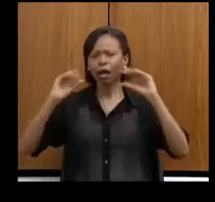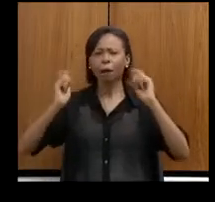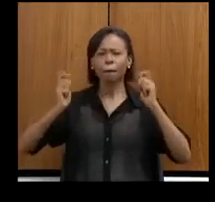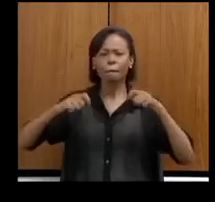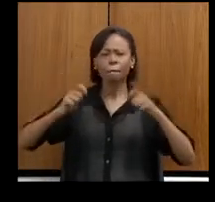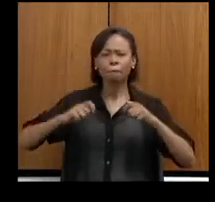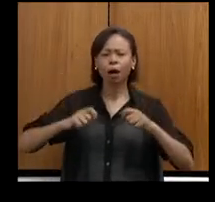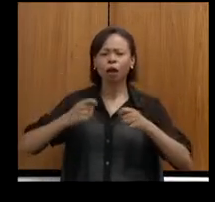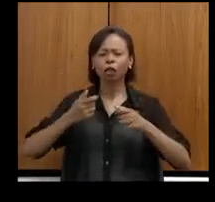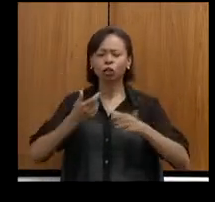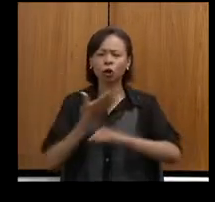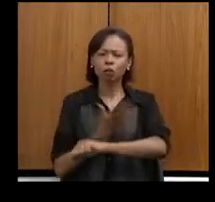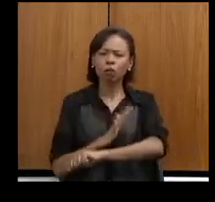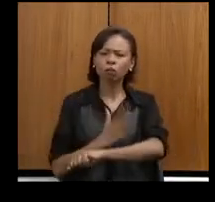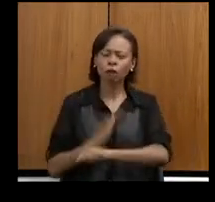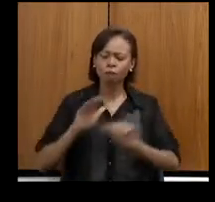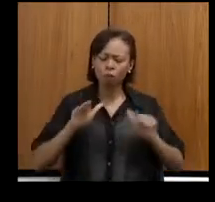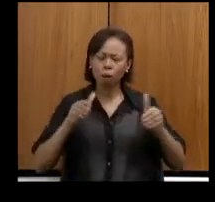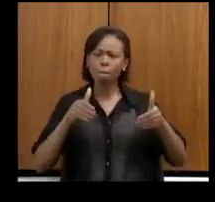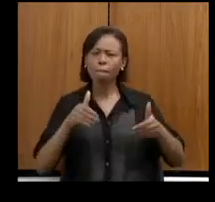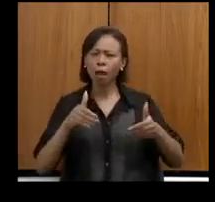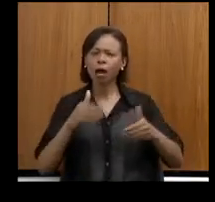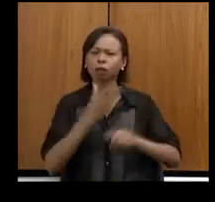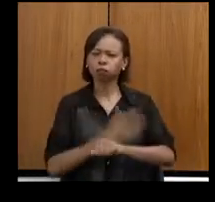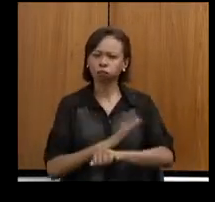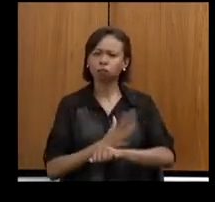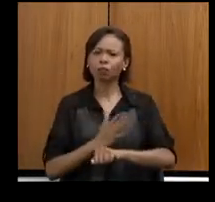mais aos treinos e ter um melhor desempenho nas competições.